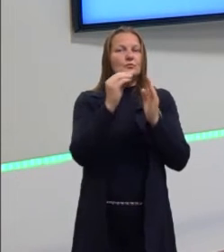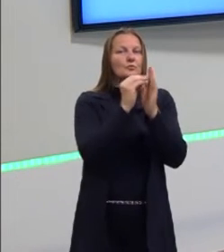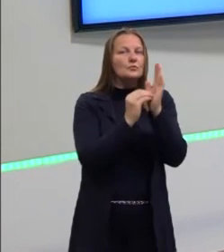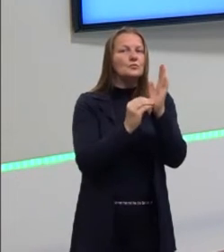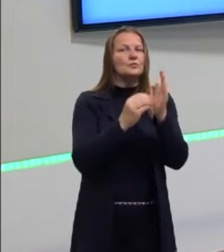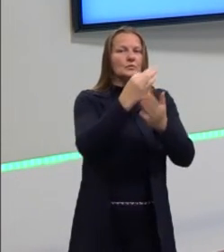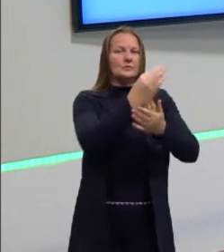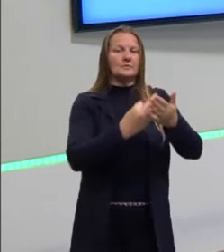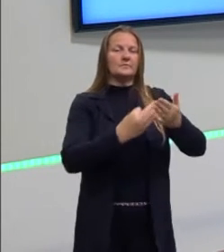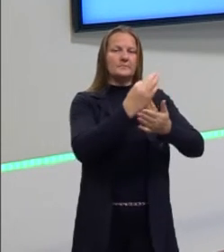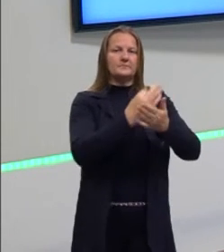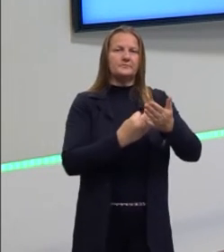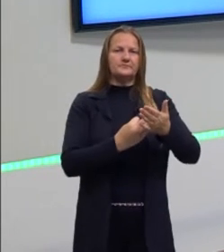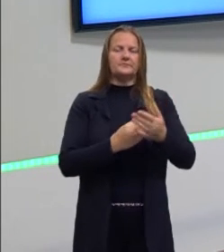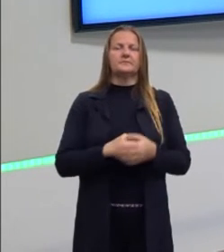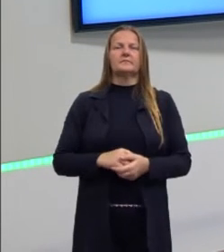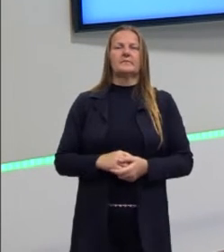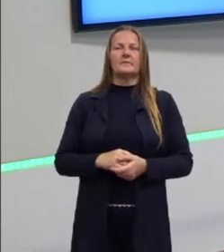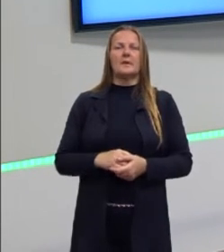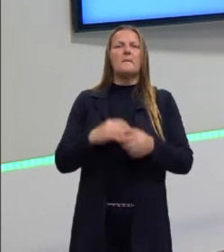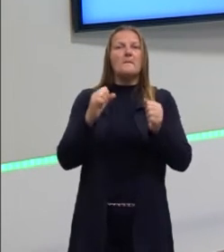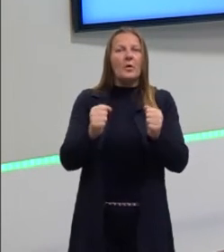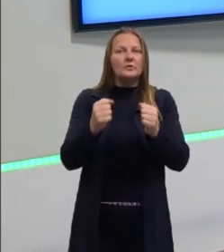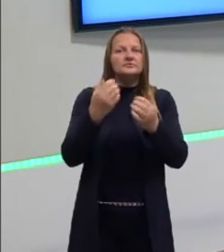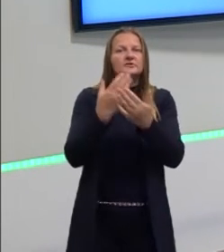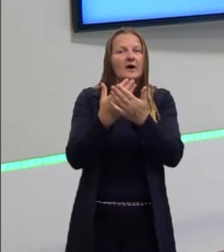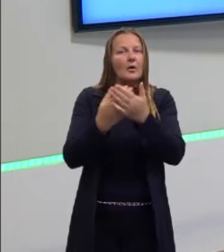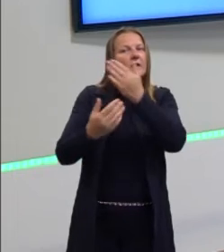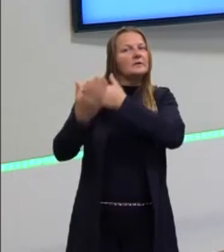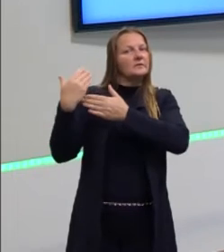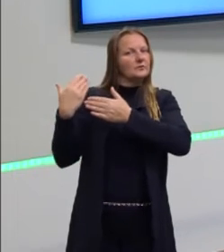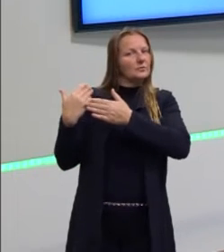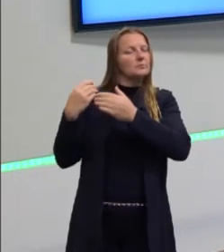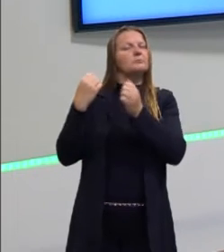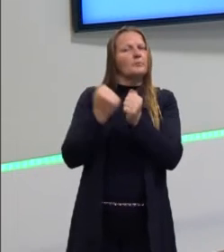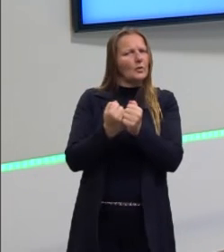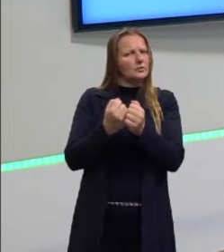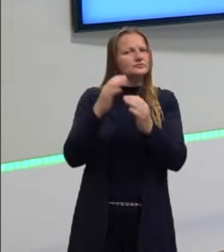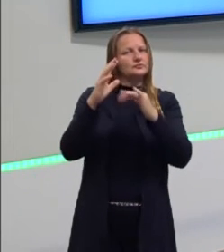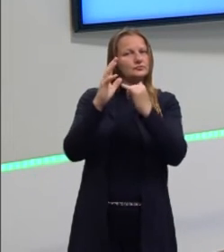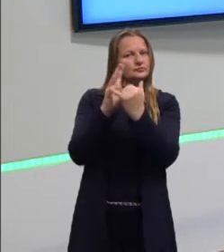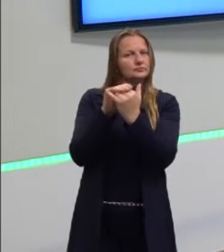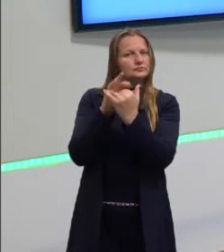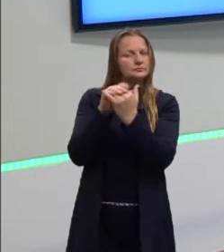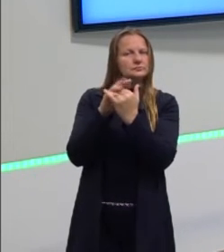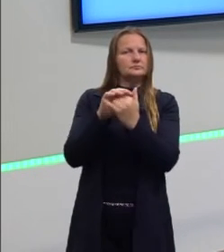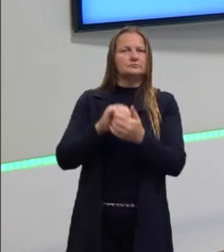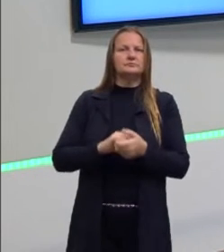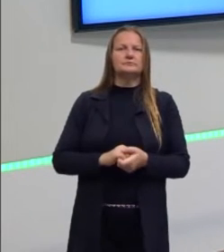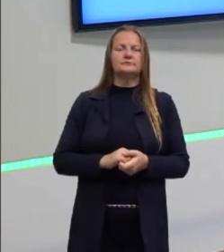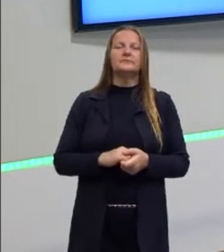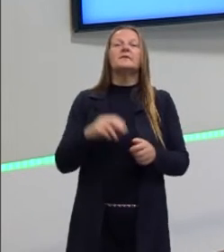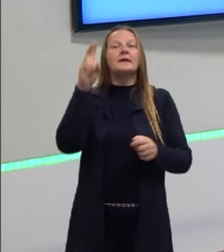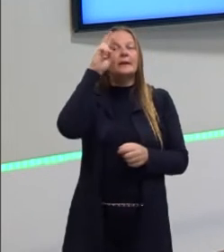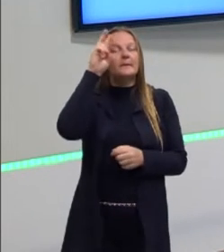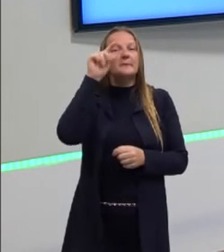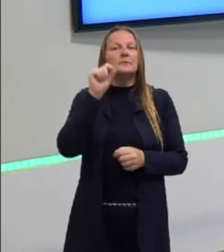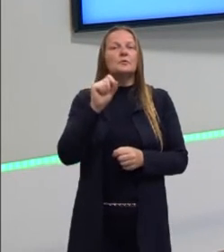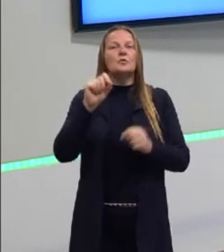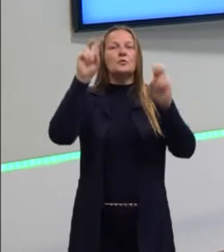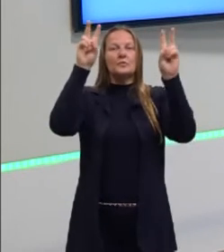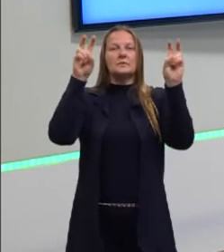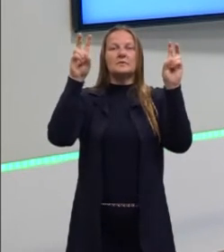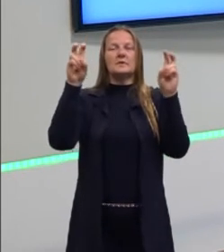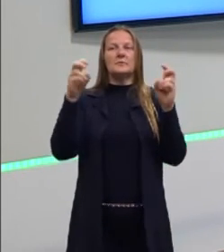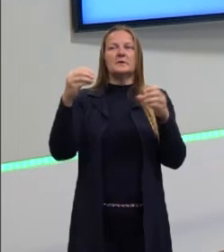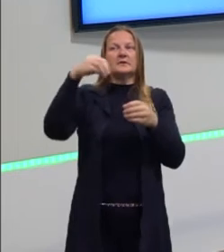aulas anteriores para rever essa parte dos gêneros textuais. E lembrando, então, o tema